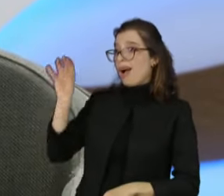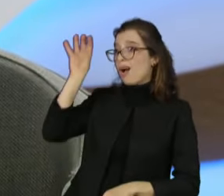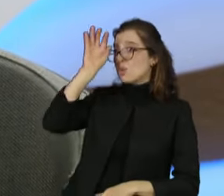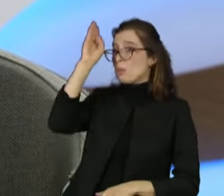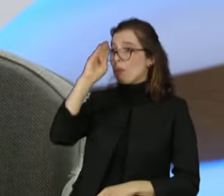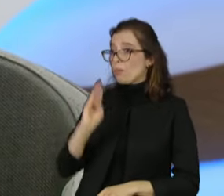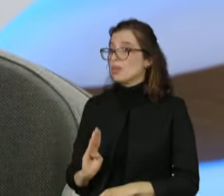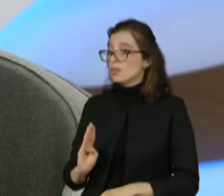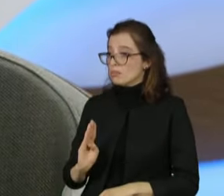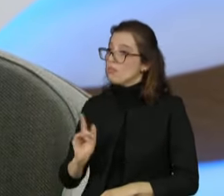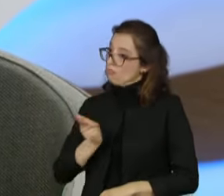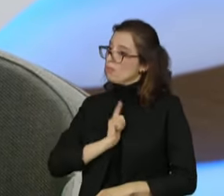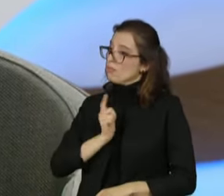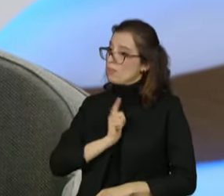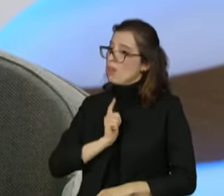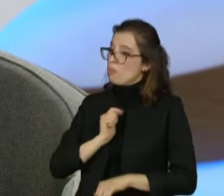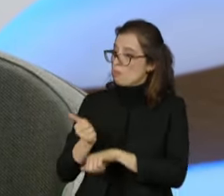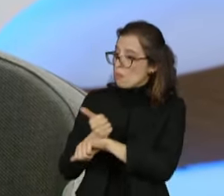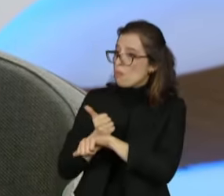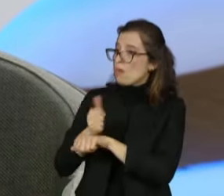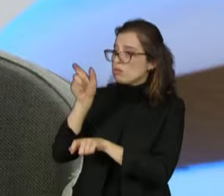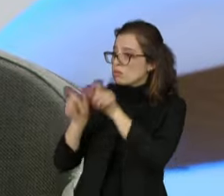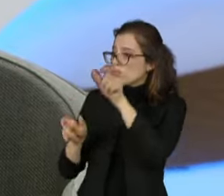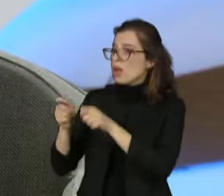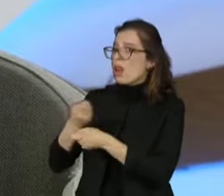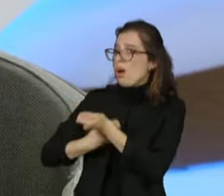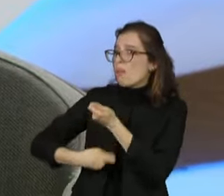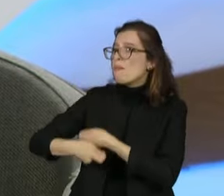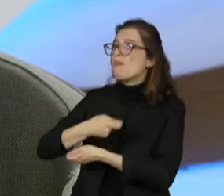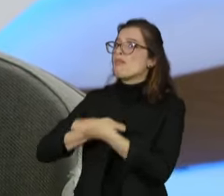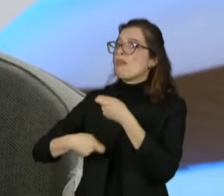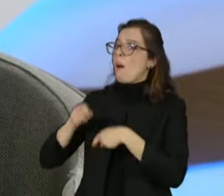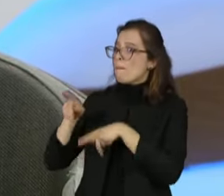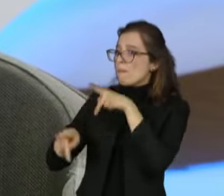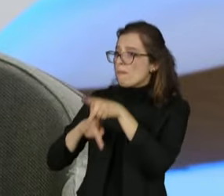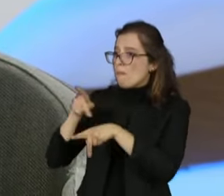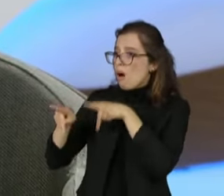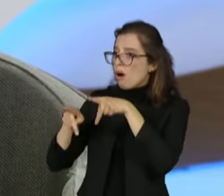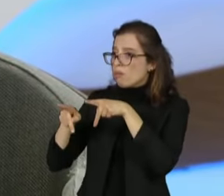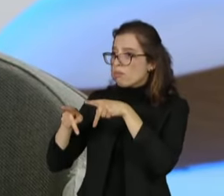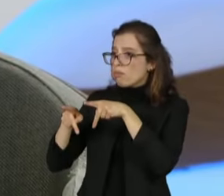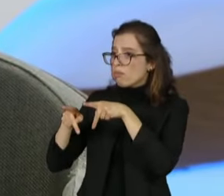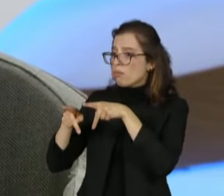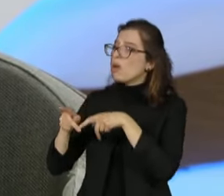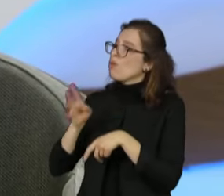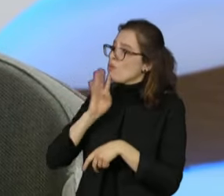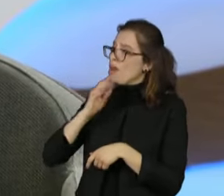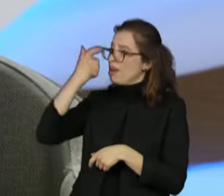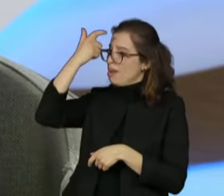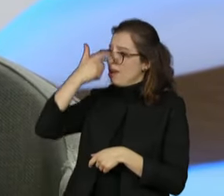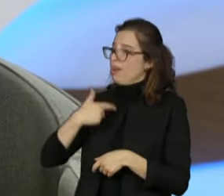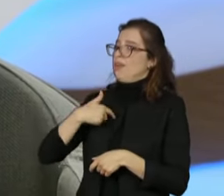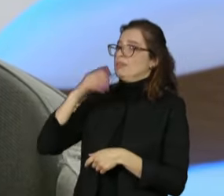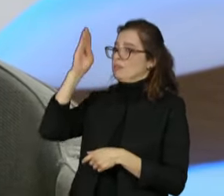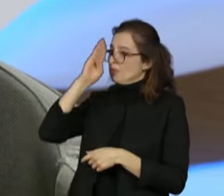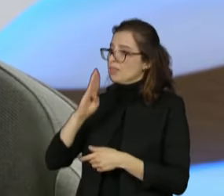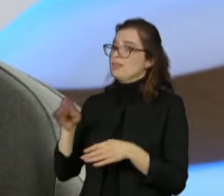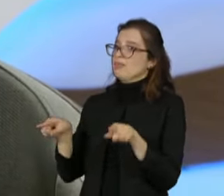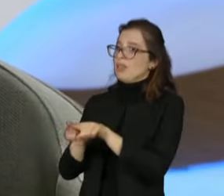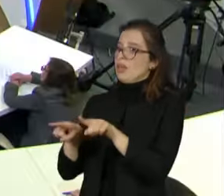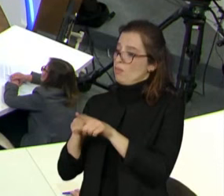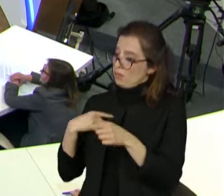pessoas que entendem o Brasil, mas pessoas do chão, que conhecem a realidade brasileira e que estão somando conosco no Projeto de País.